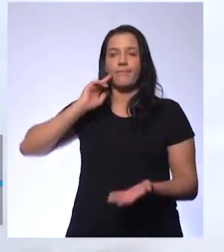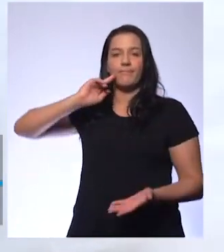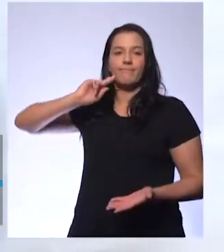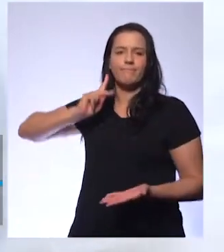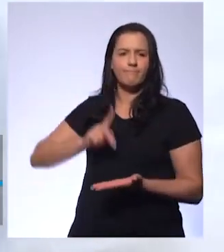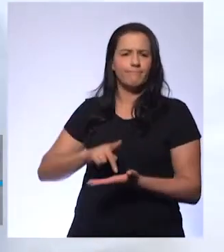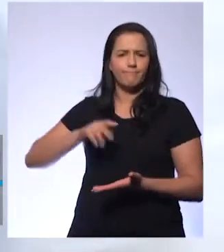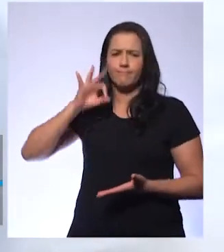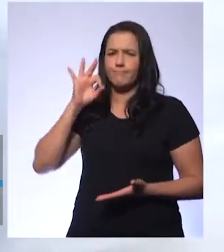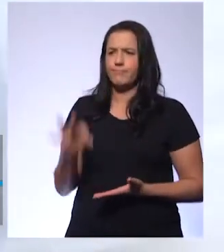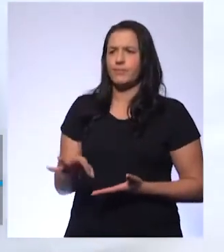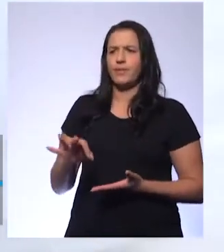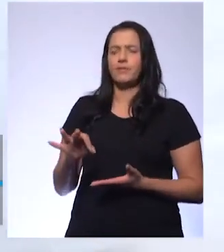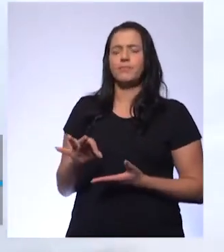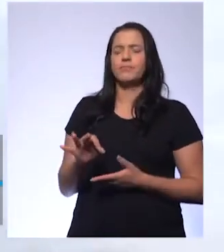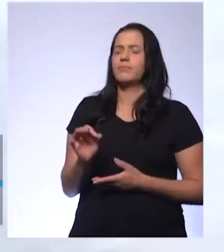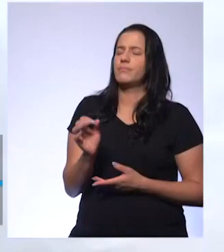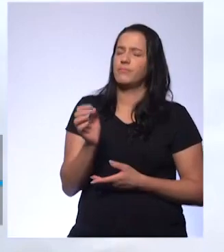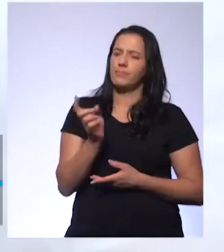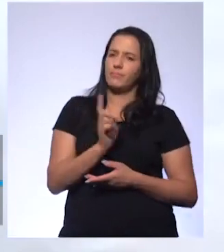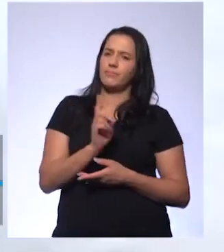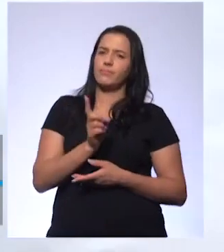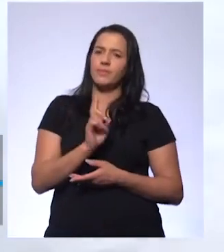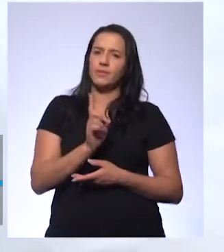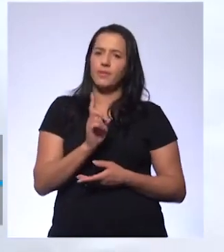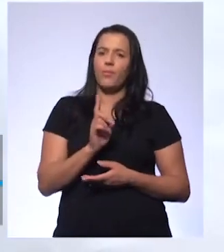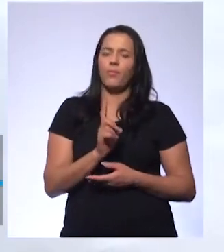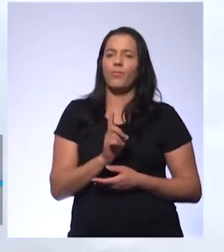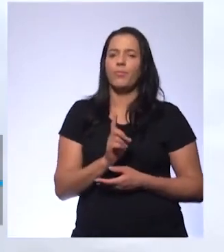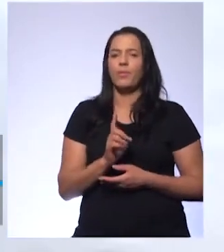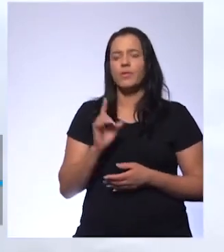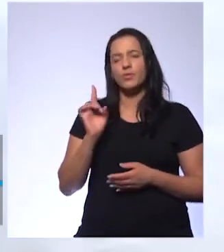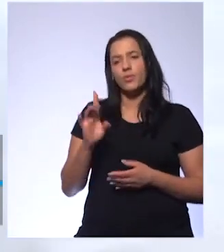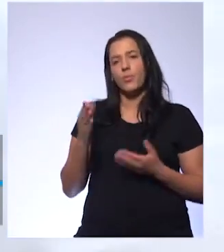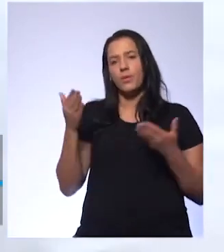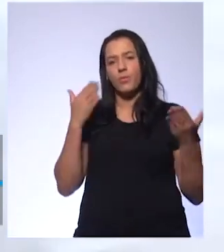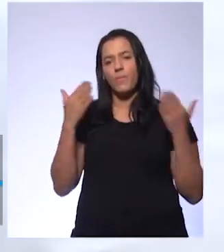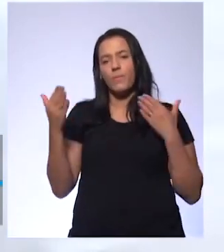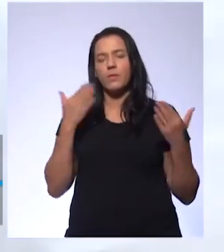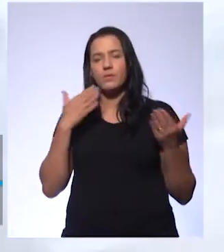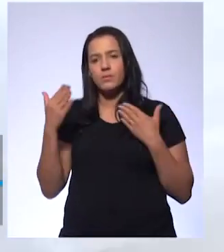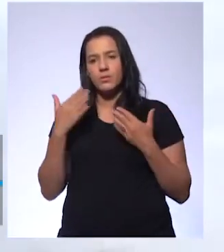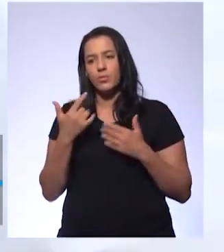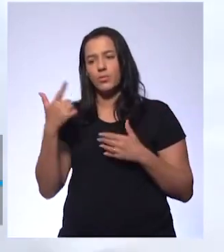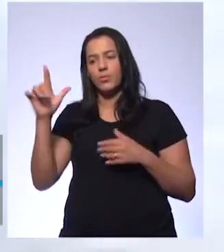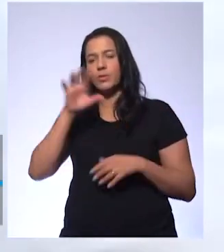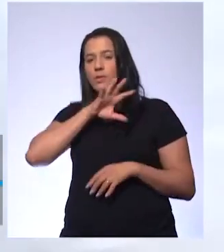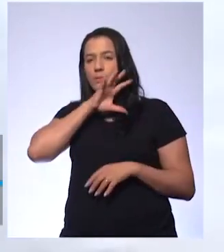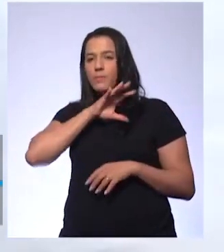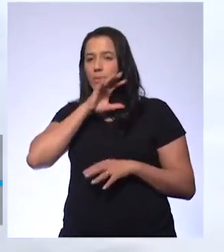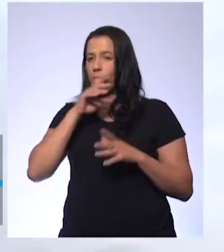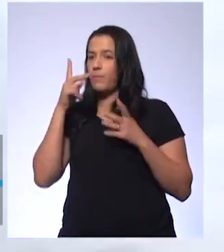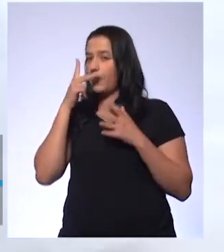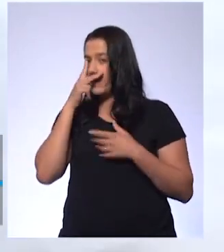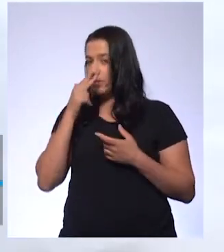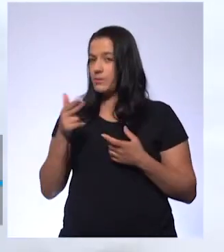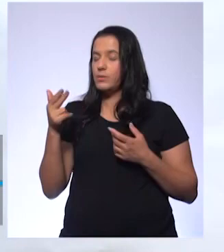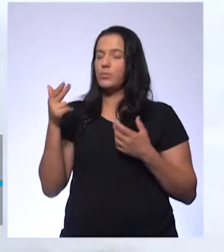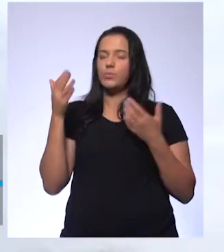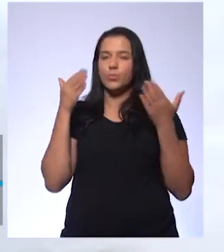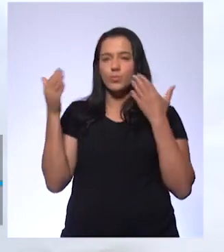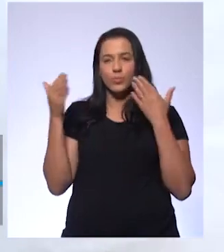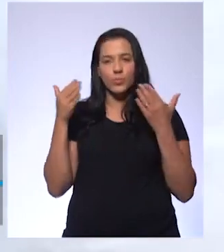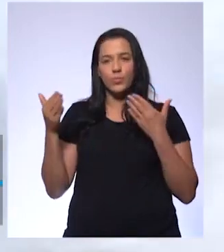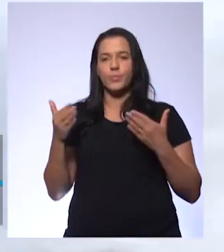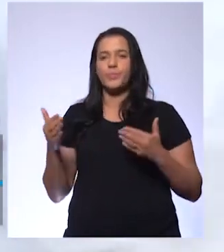Eu nunca vou poder falar, com certeza o dinossauro fazia esse barulho. Não, mas dá para a gente ter uma ideia, tá bom? Então, quando você vê